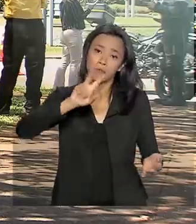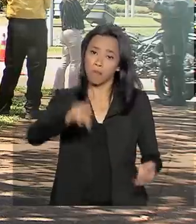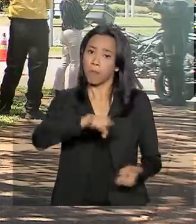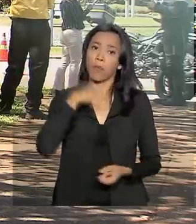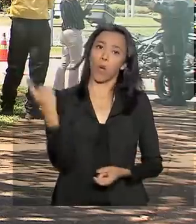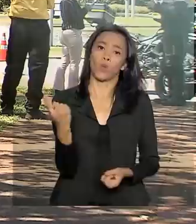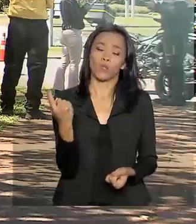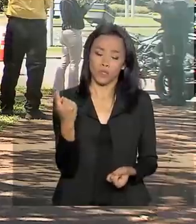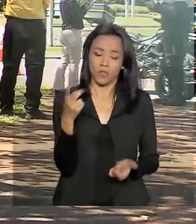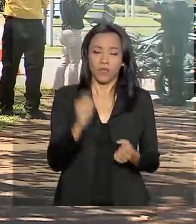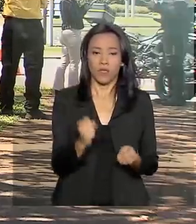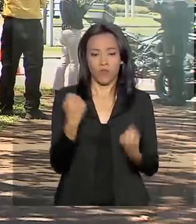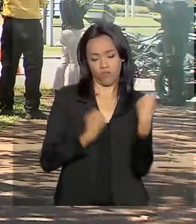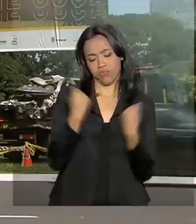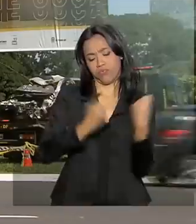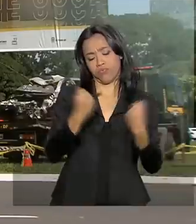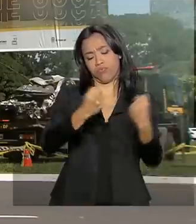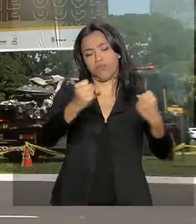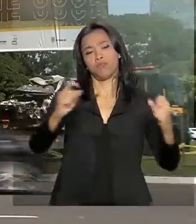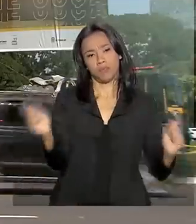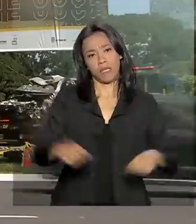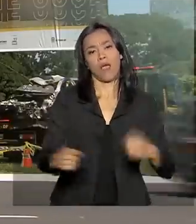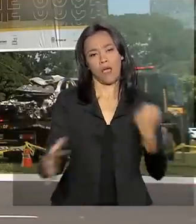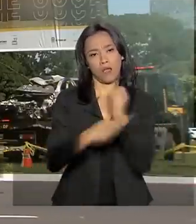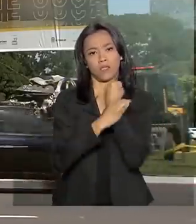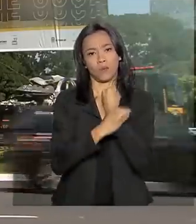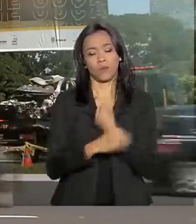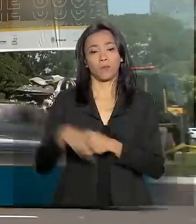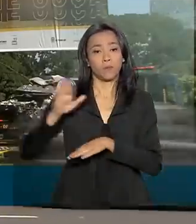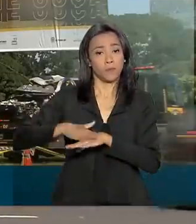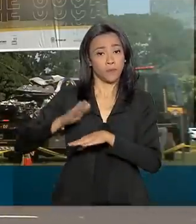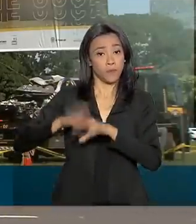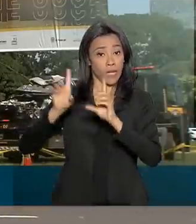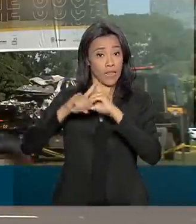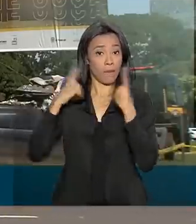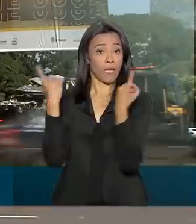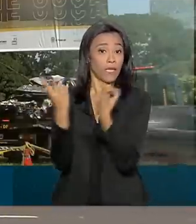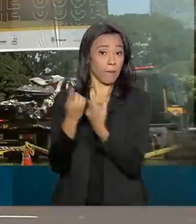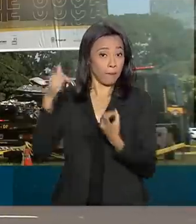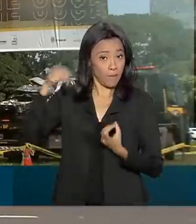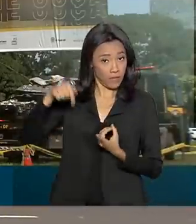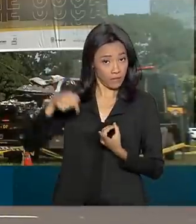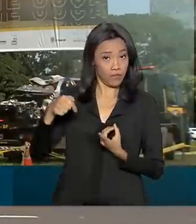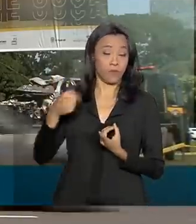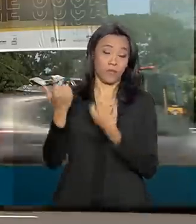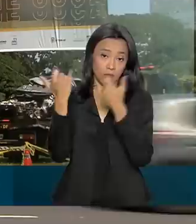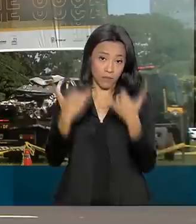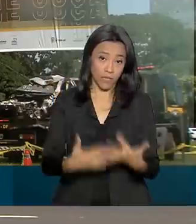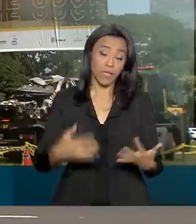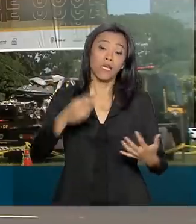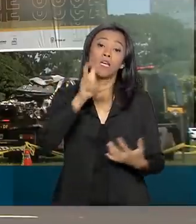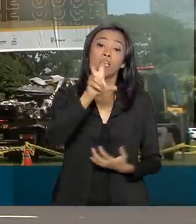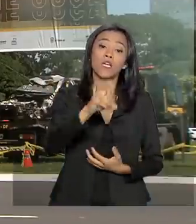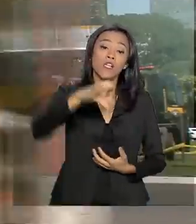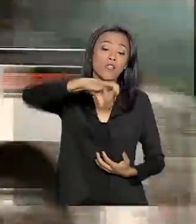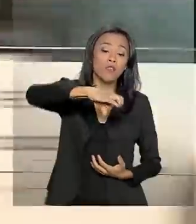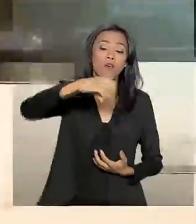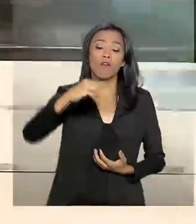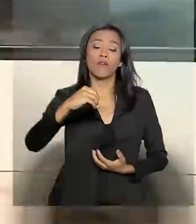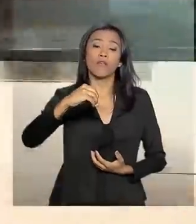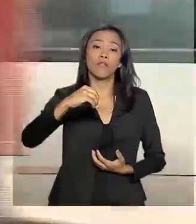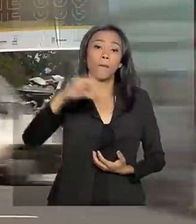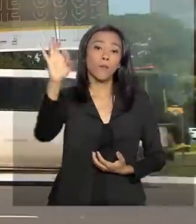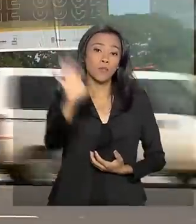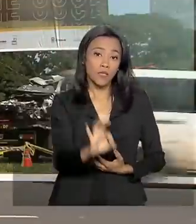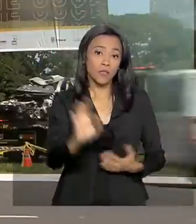e tornam o trânsito mais seguro. De acordo com o Departamento Nacional de Estradas de Rodagem, 90% dos acidentes de